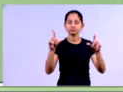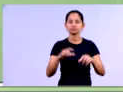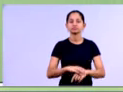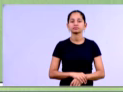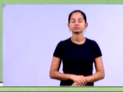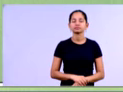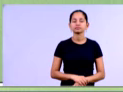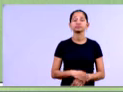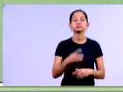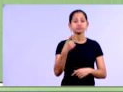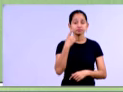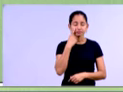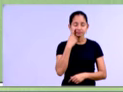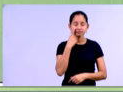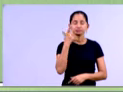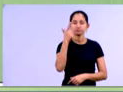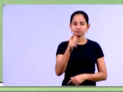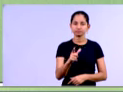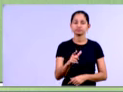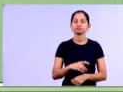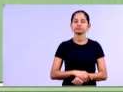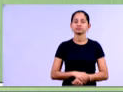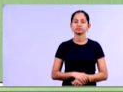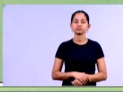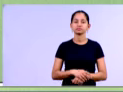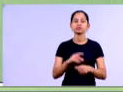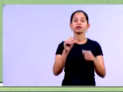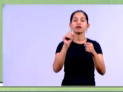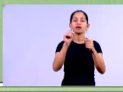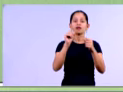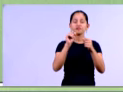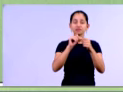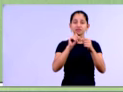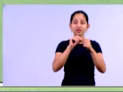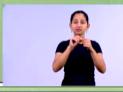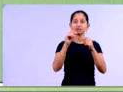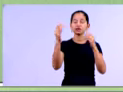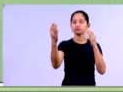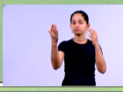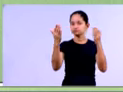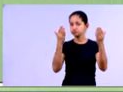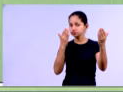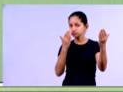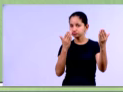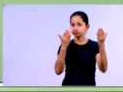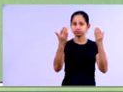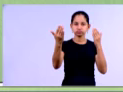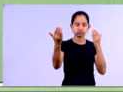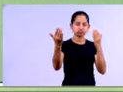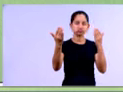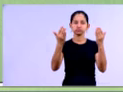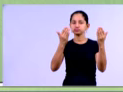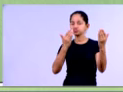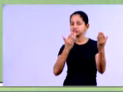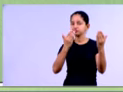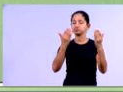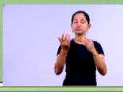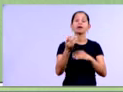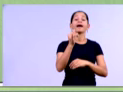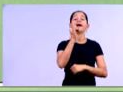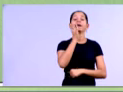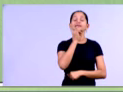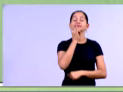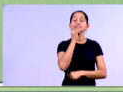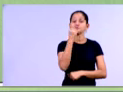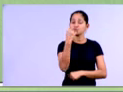Então, veja, gente, vamos comparar agora a participação de cada conta, né,